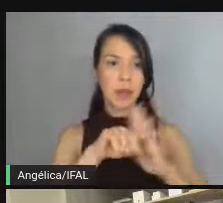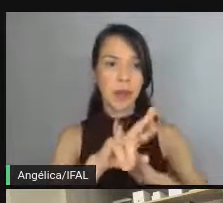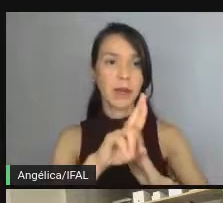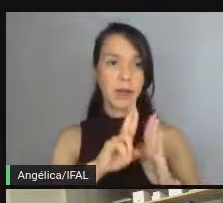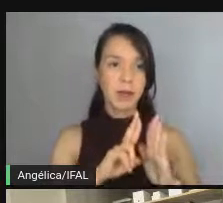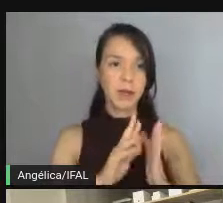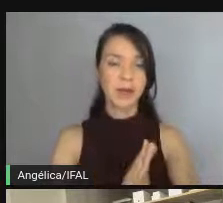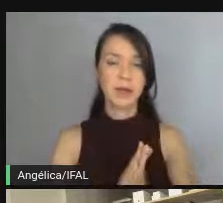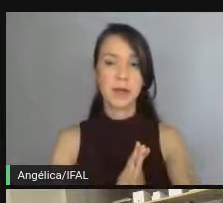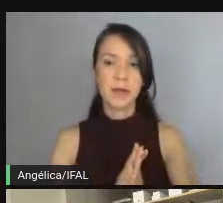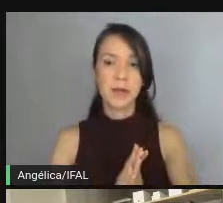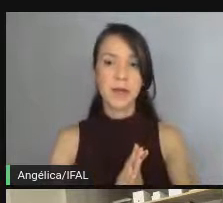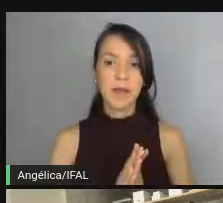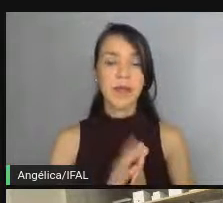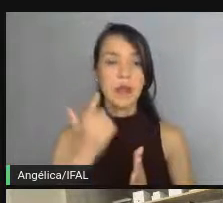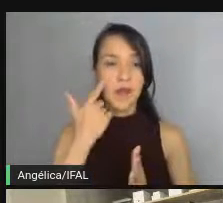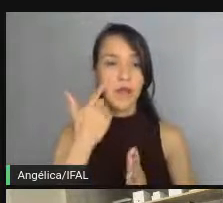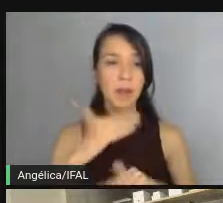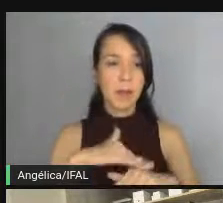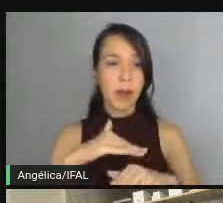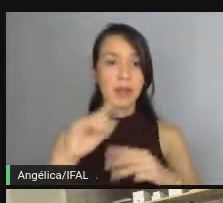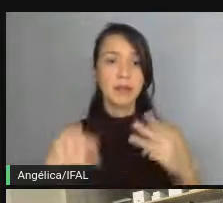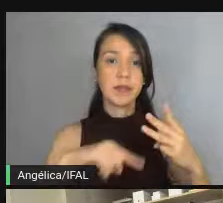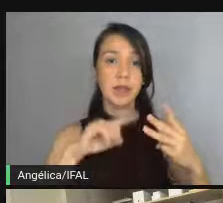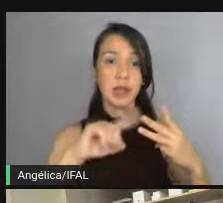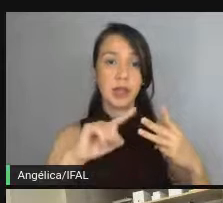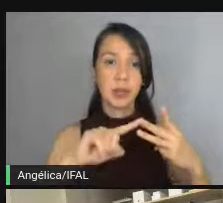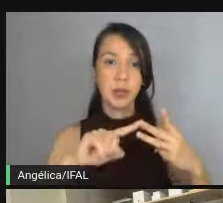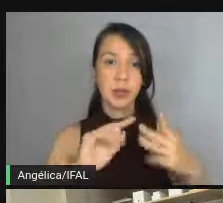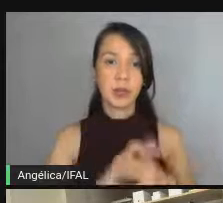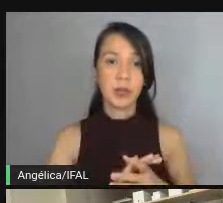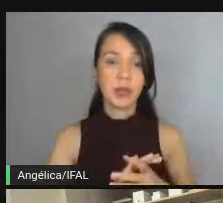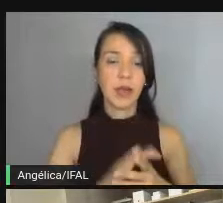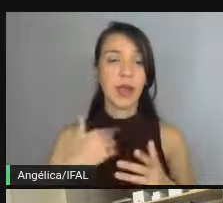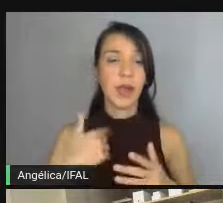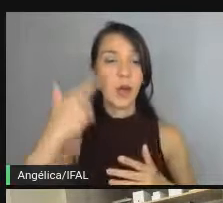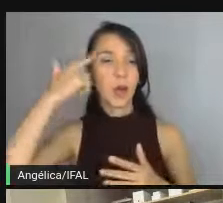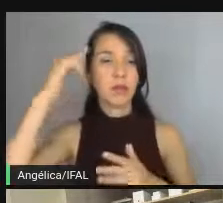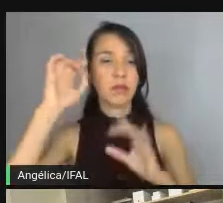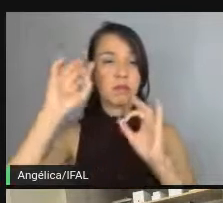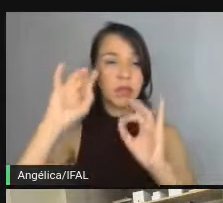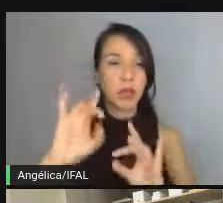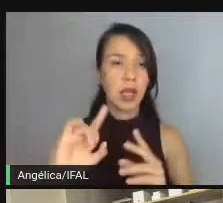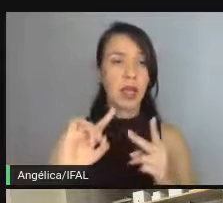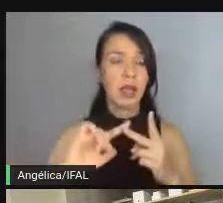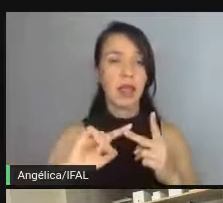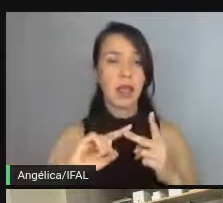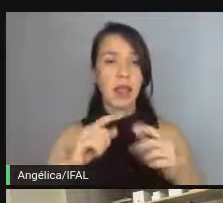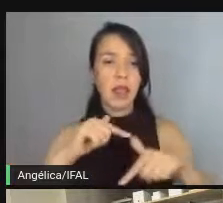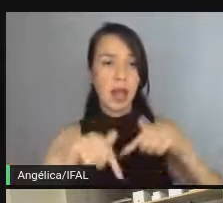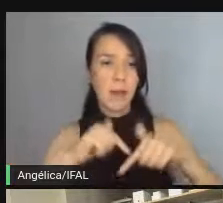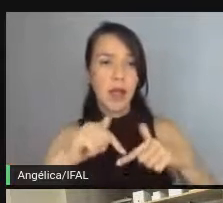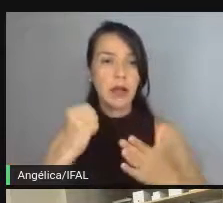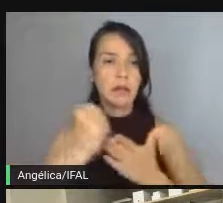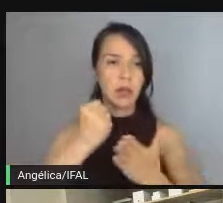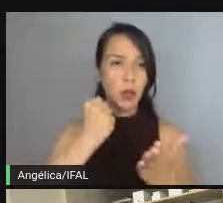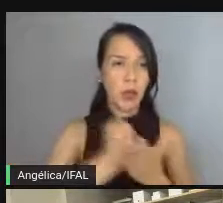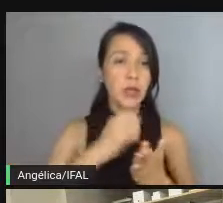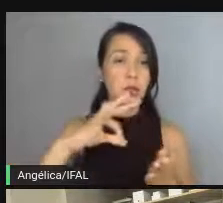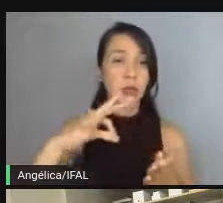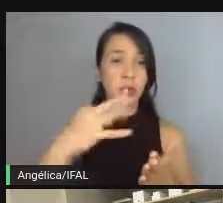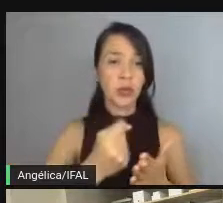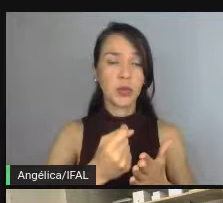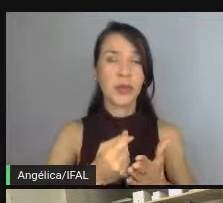a vai entrar mais no que seria isso. O segundo passo são as expectativas, tickets, testes, documentação, tudo